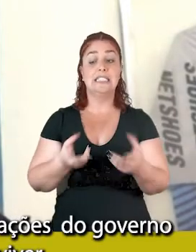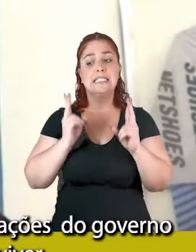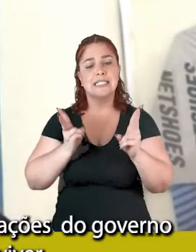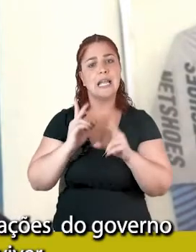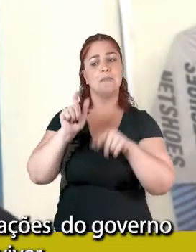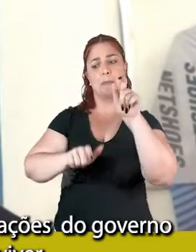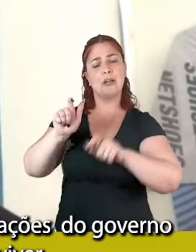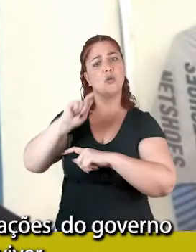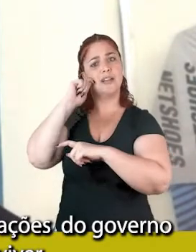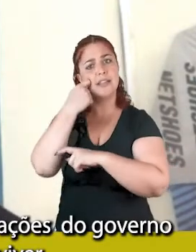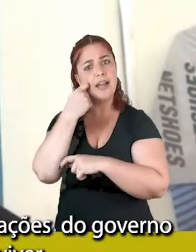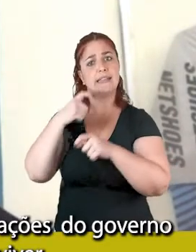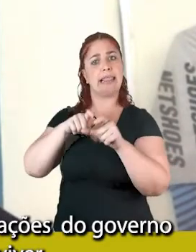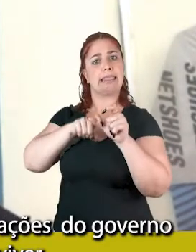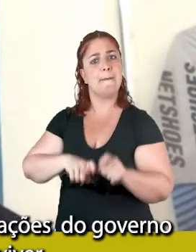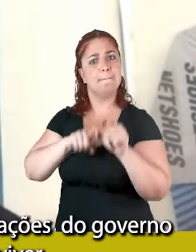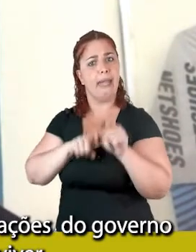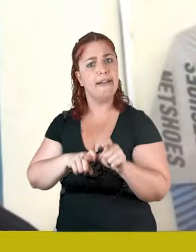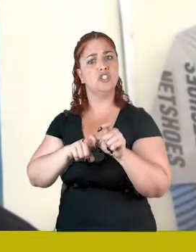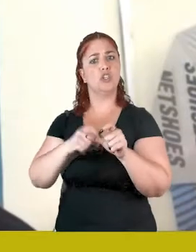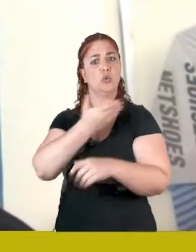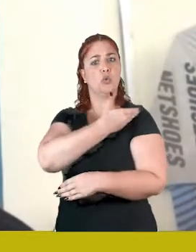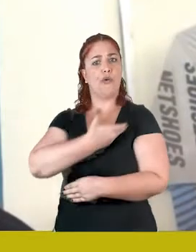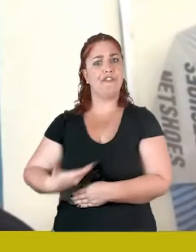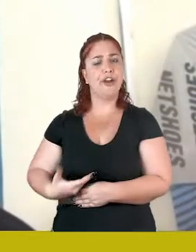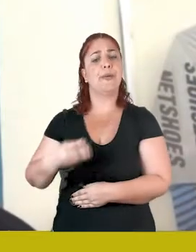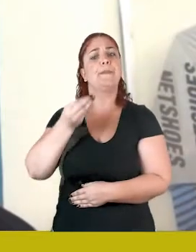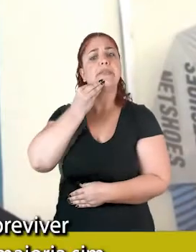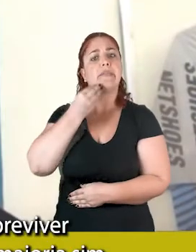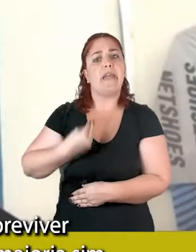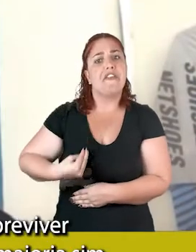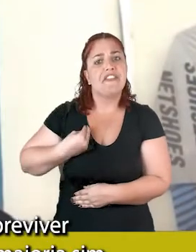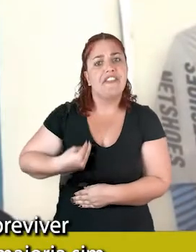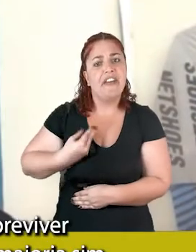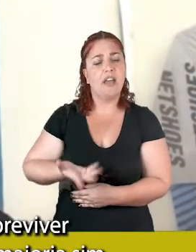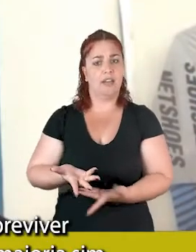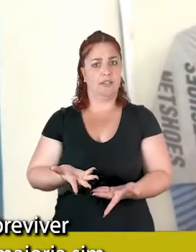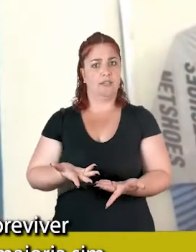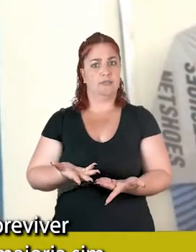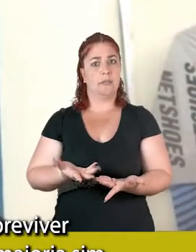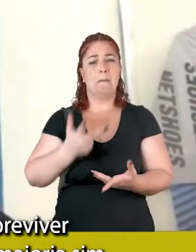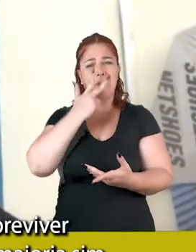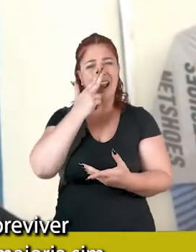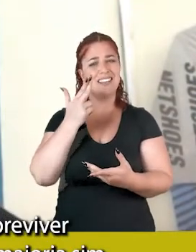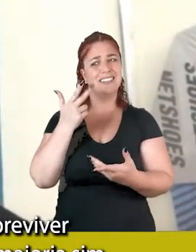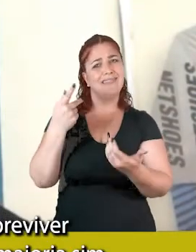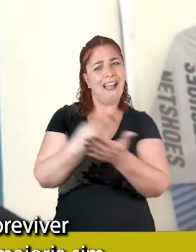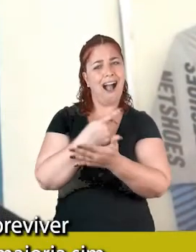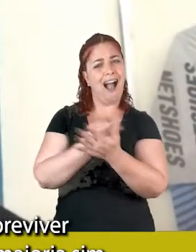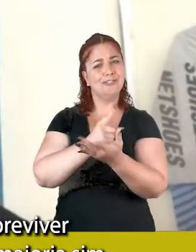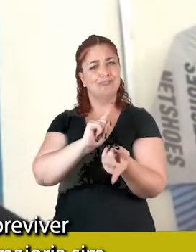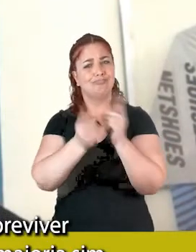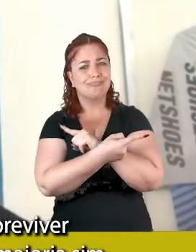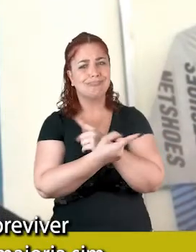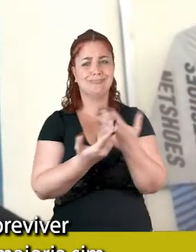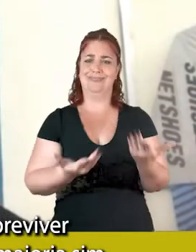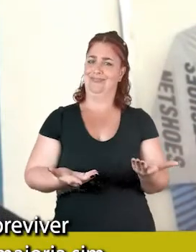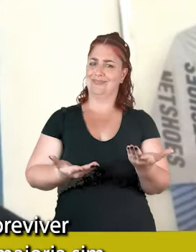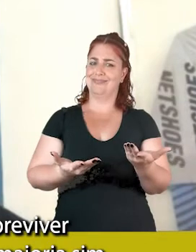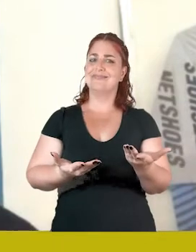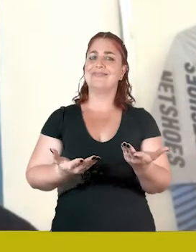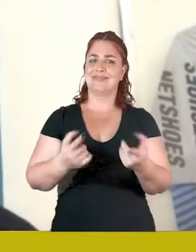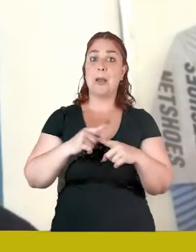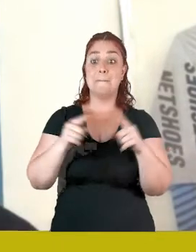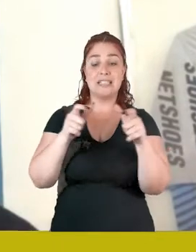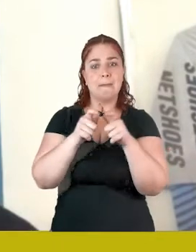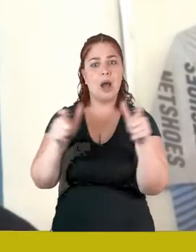ações do governo para poder sobreviver, não é nem para viver para sobreviver, muitos deles, existem exceções, mas a maioria